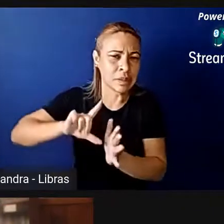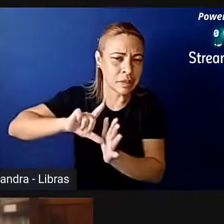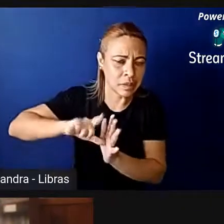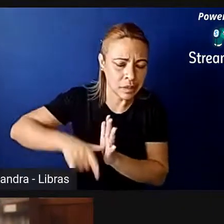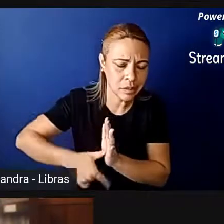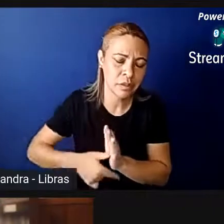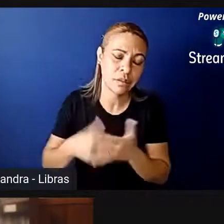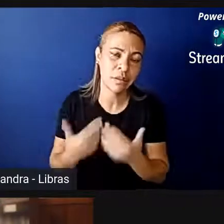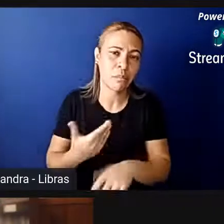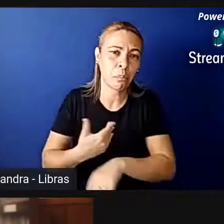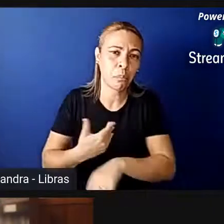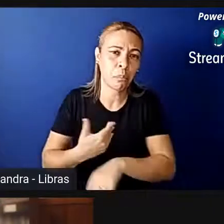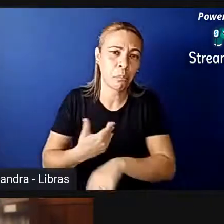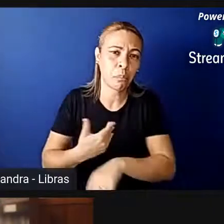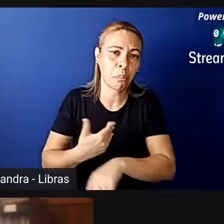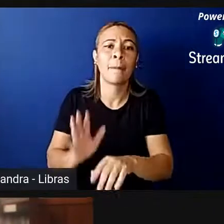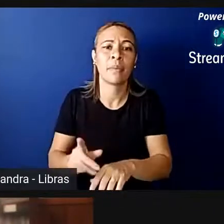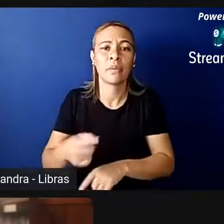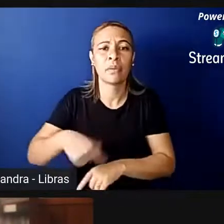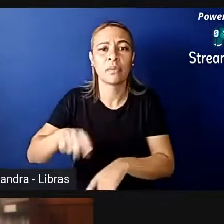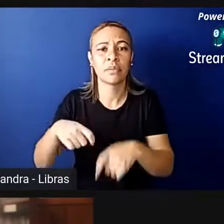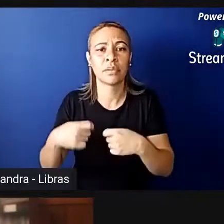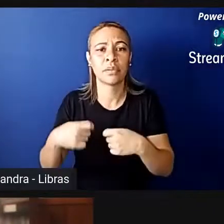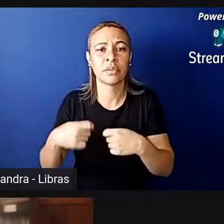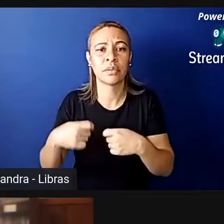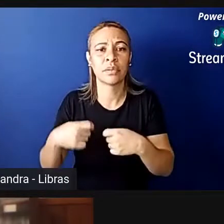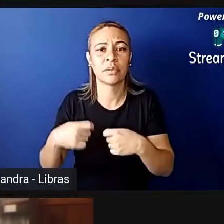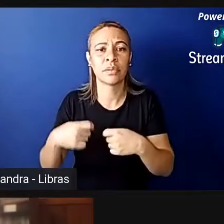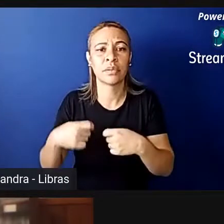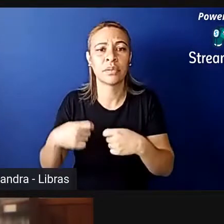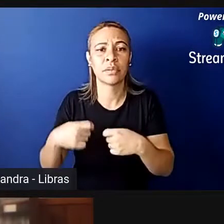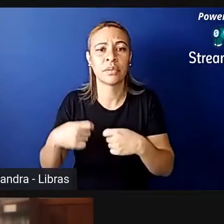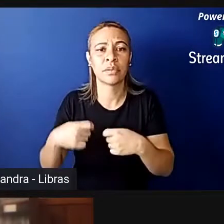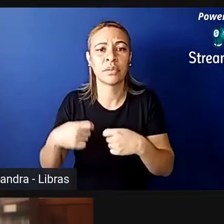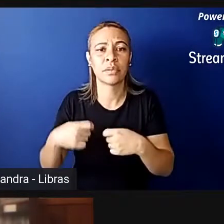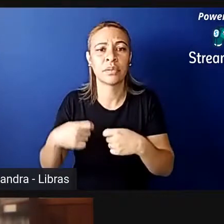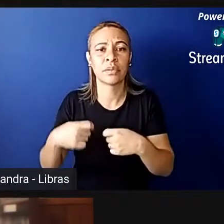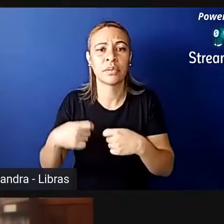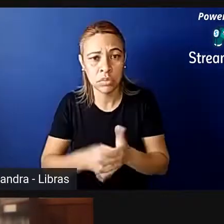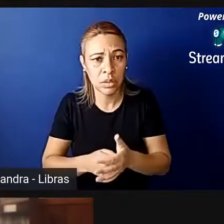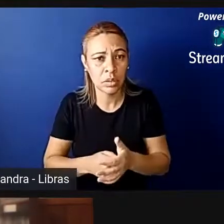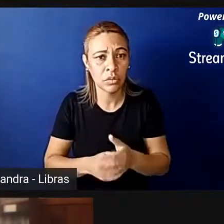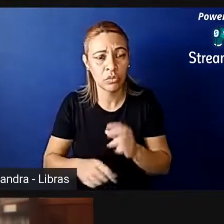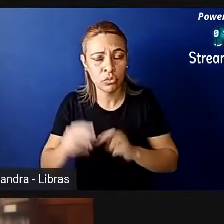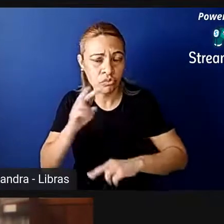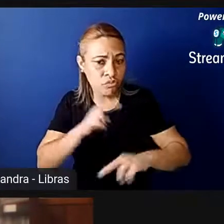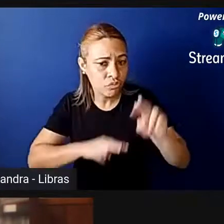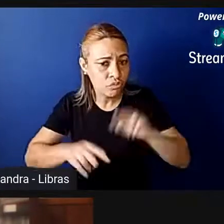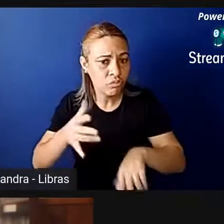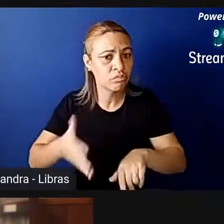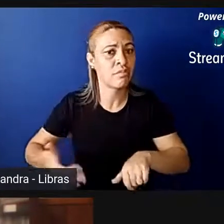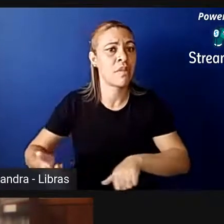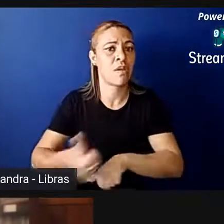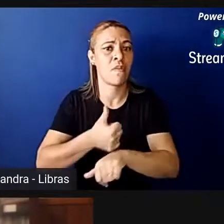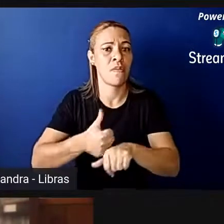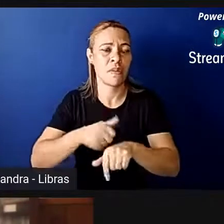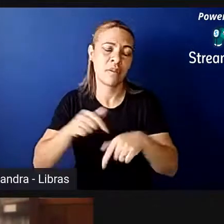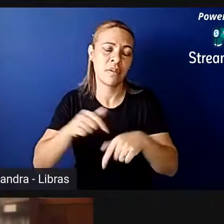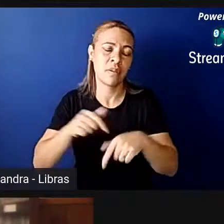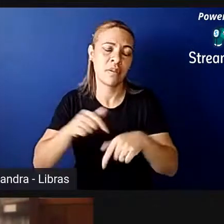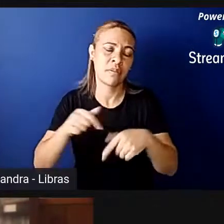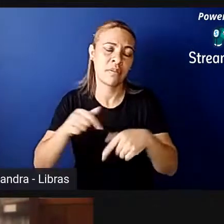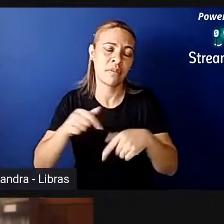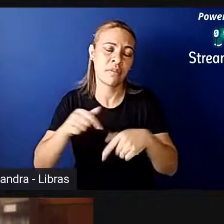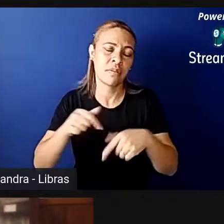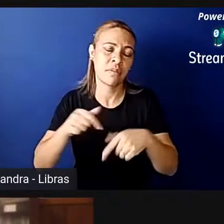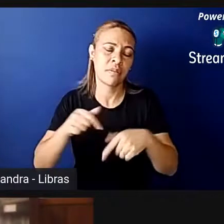fazer? Então, a gente também tem a obrigação de olhar para o futuro e de como a gente pode melhorar a nossa situação, o nosso cenário. Então, eu acho